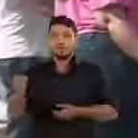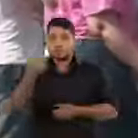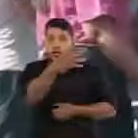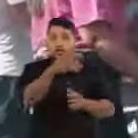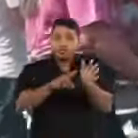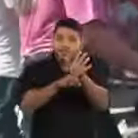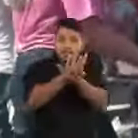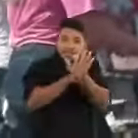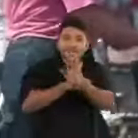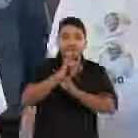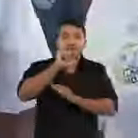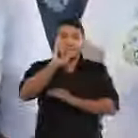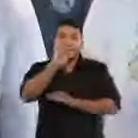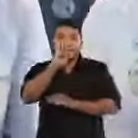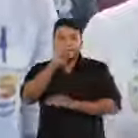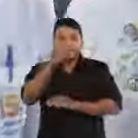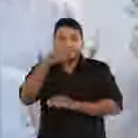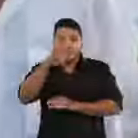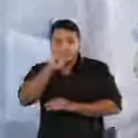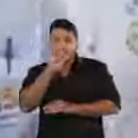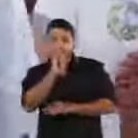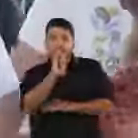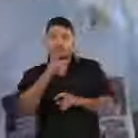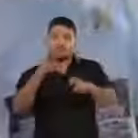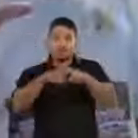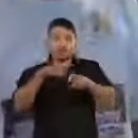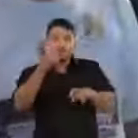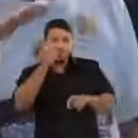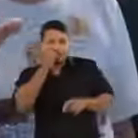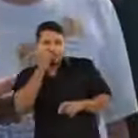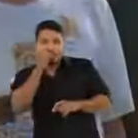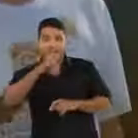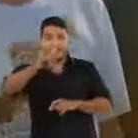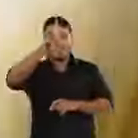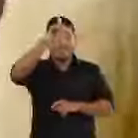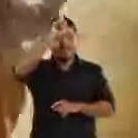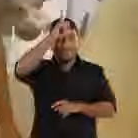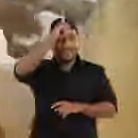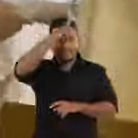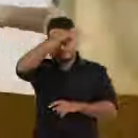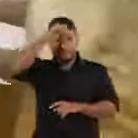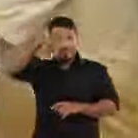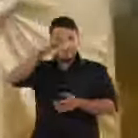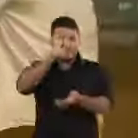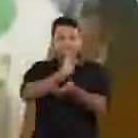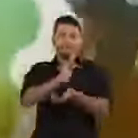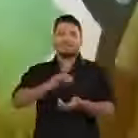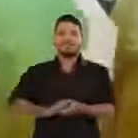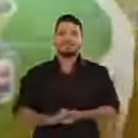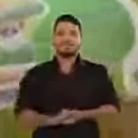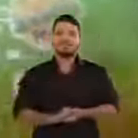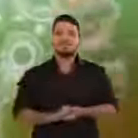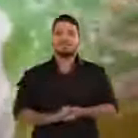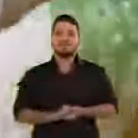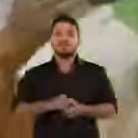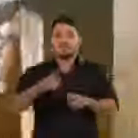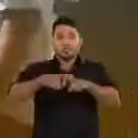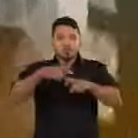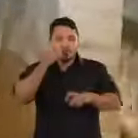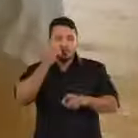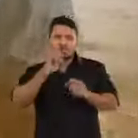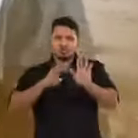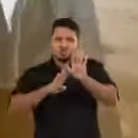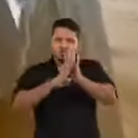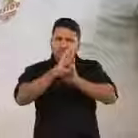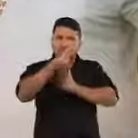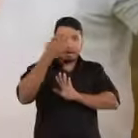Nova pesquisa e BOP confirma. Doutor Pessoa cada vez mais líder para a Prefeitura de Teresina. Doutor